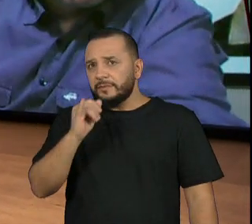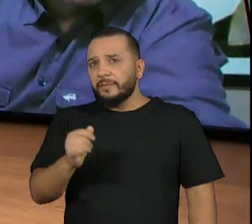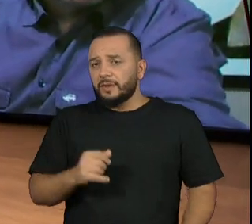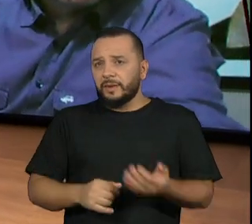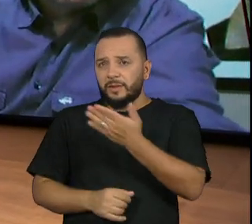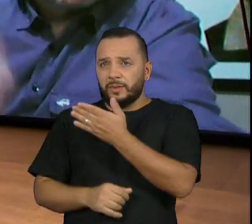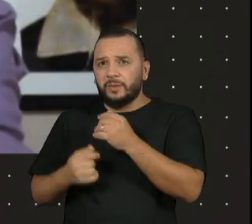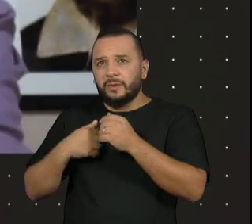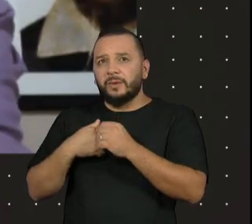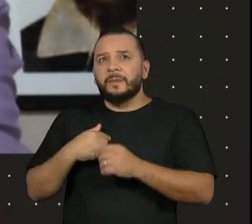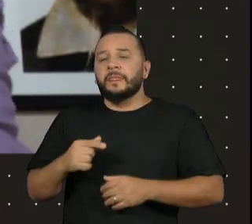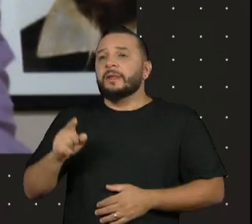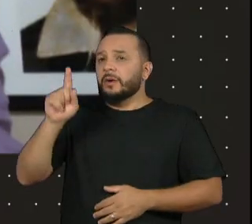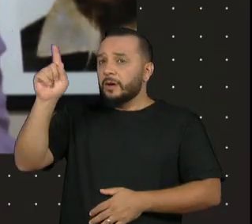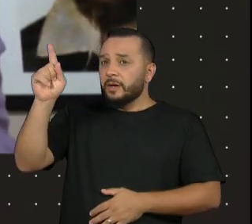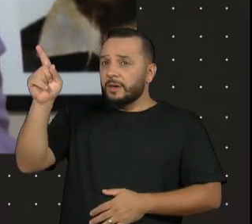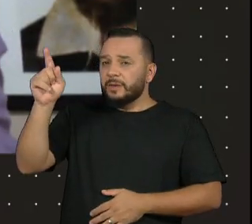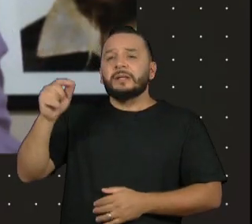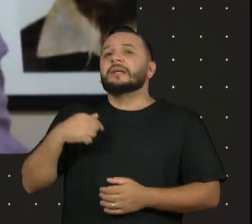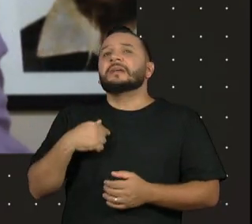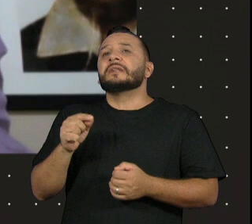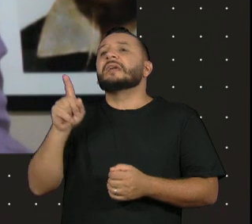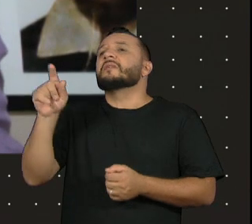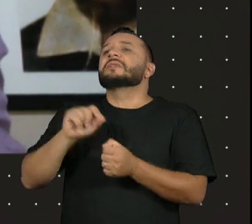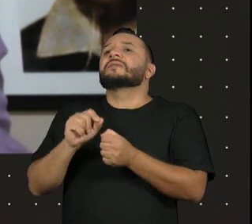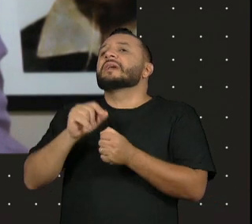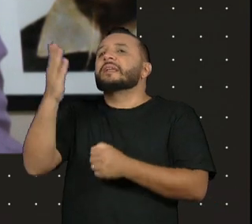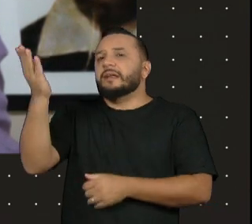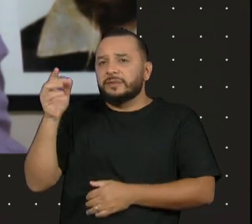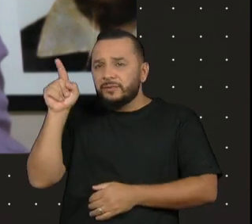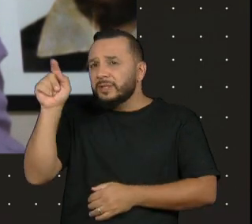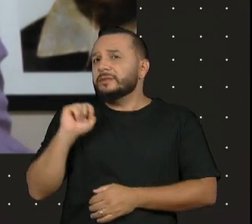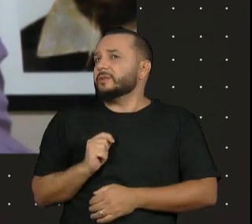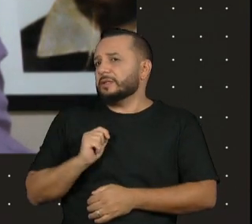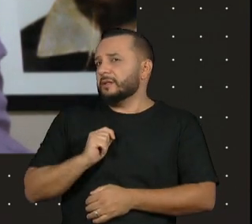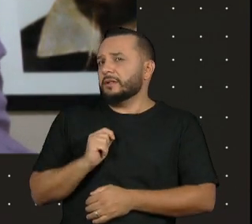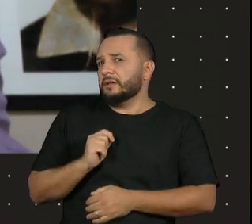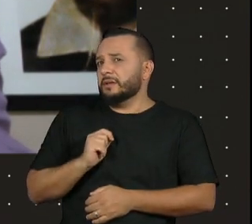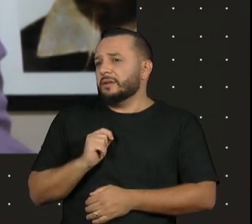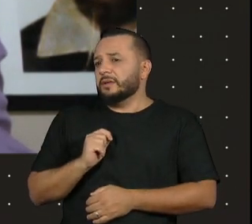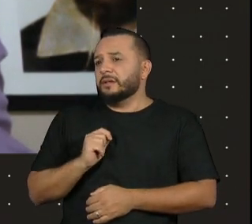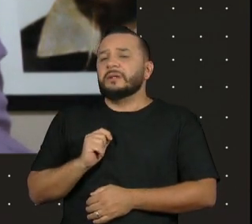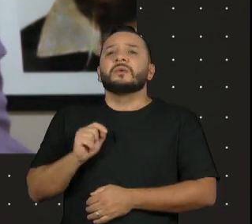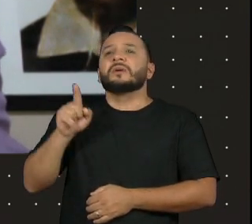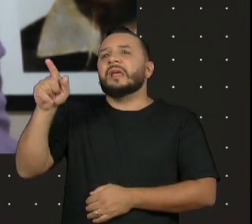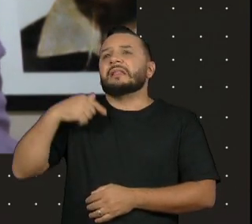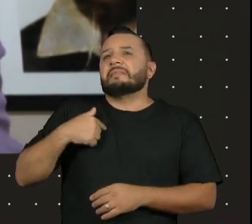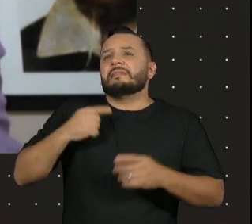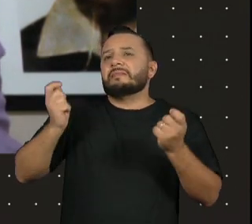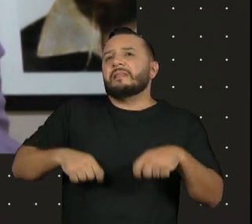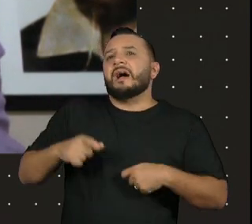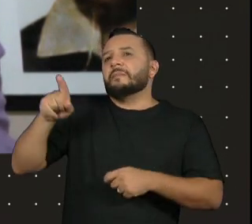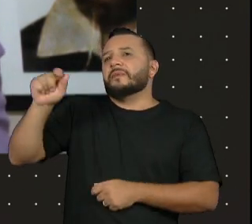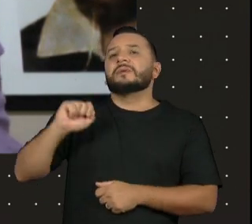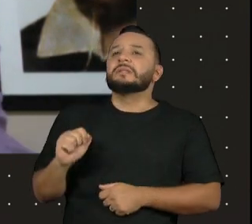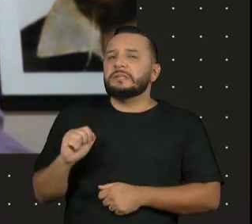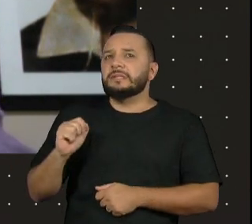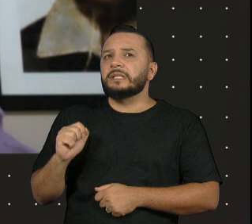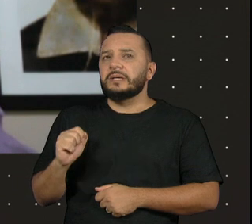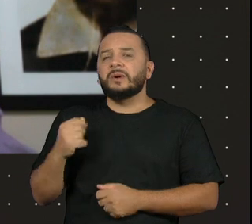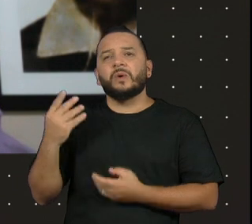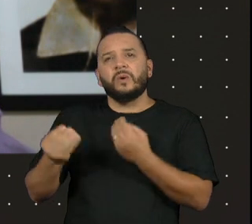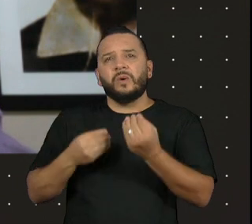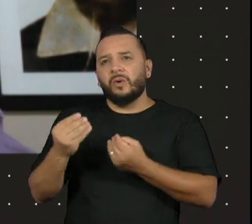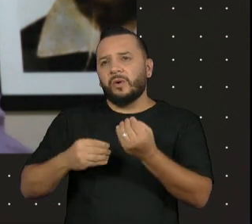me apontou e falou assim, o que ele faria nessa situação? O que ele poderia estar, como é que ele